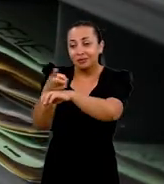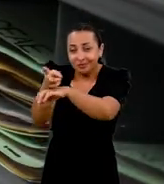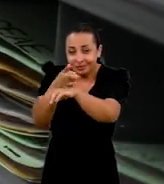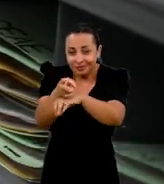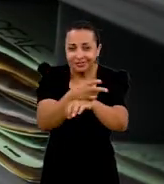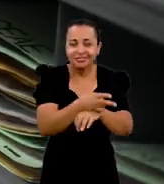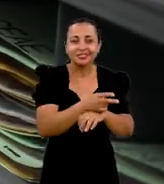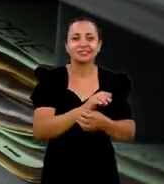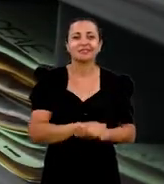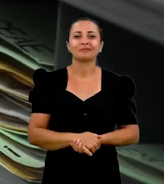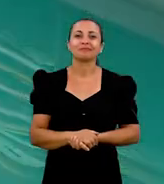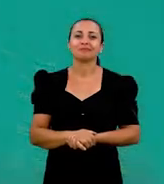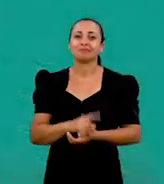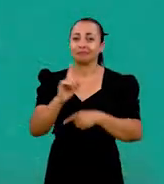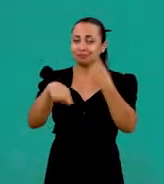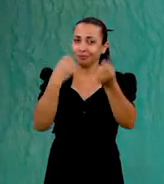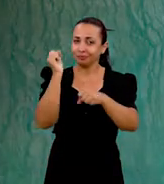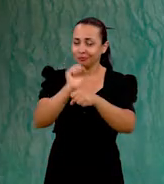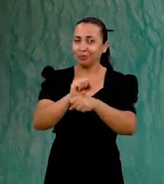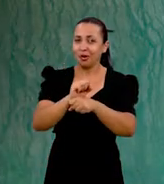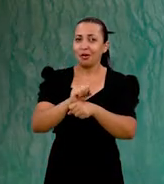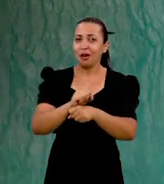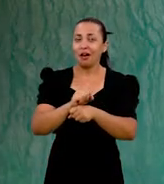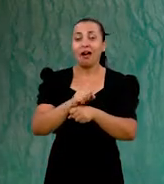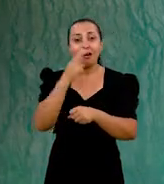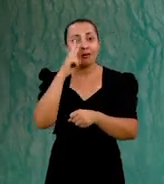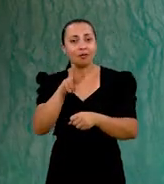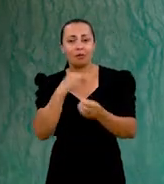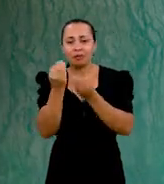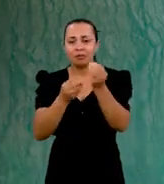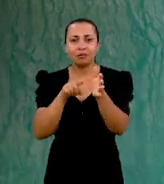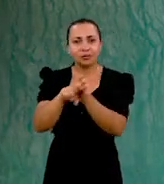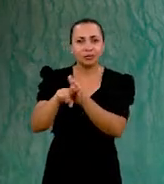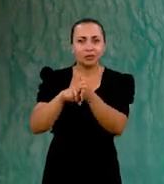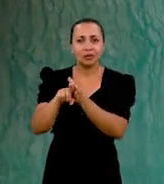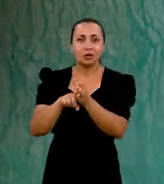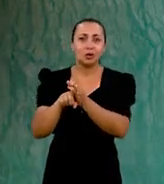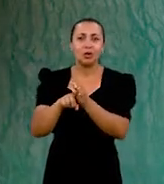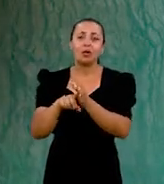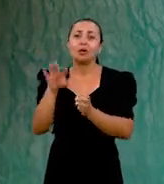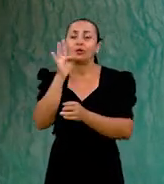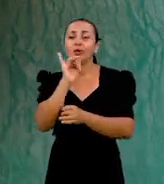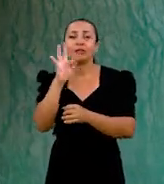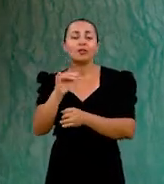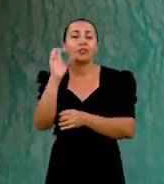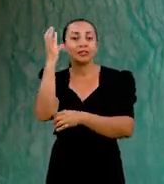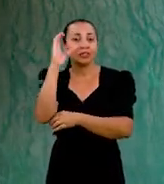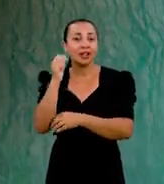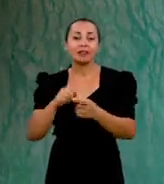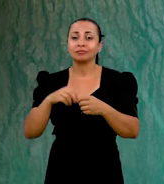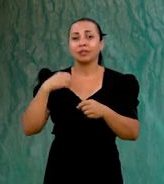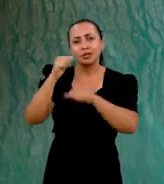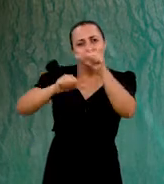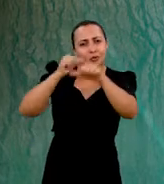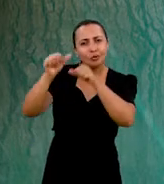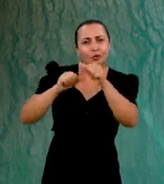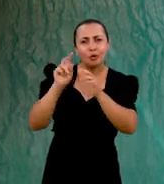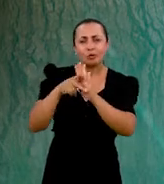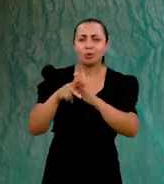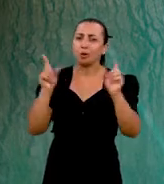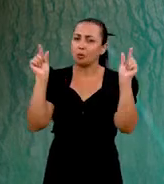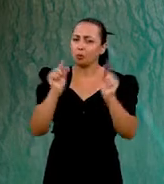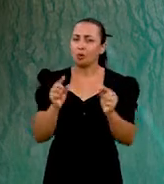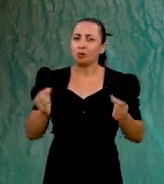descobrir aqui no nosso estado. No próximo bloco, vamos ver como pesquisadores do Instituto Federal do Ceará estão desenvolvendo